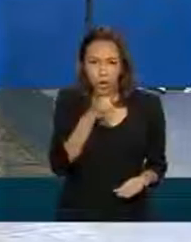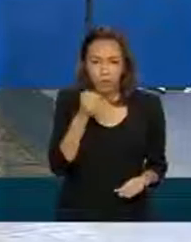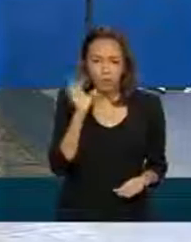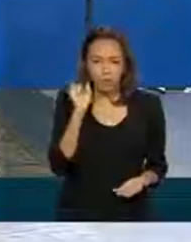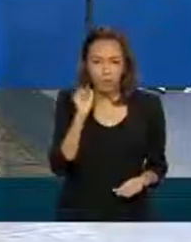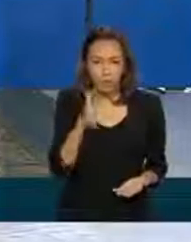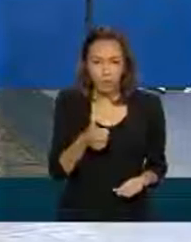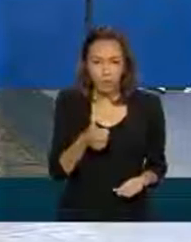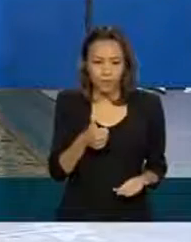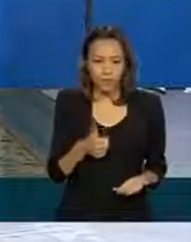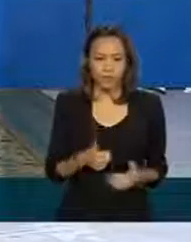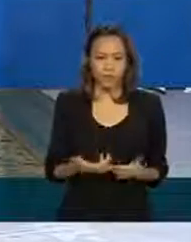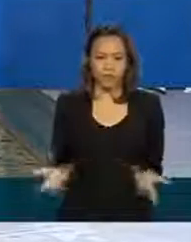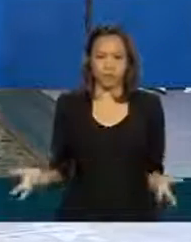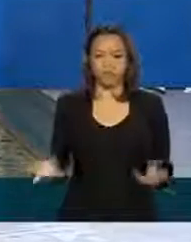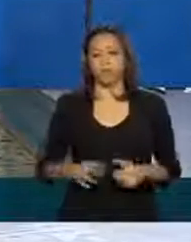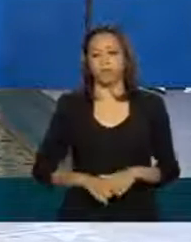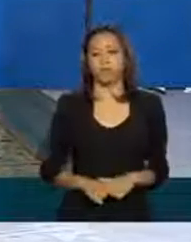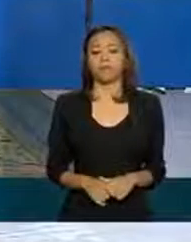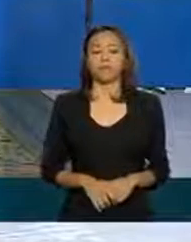Está melhor? Então, está. Vamos lá.